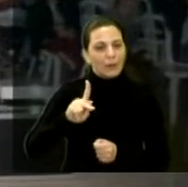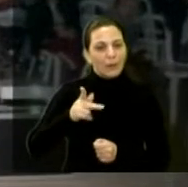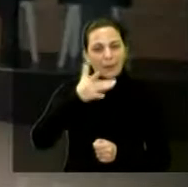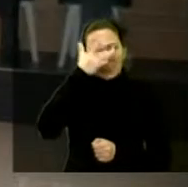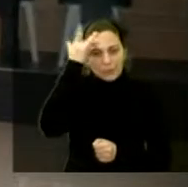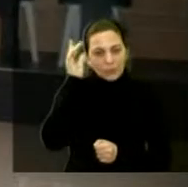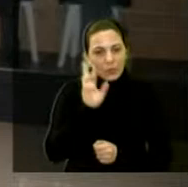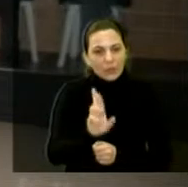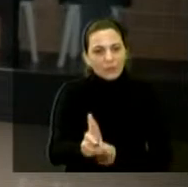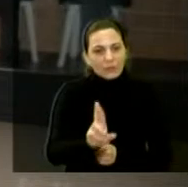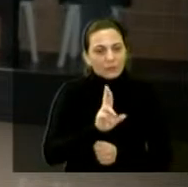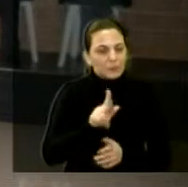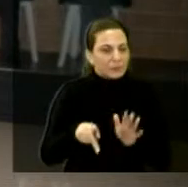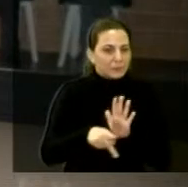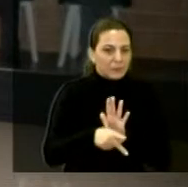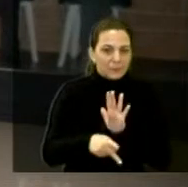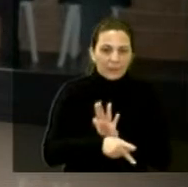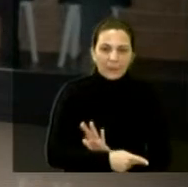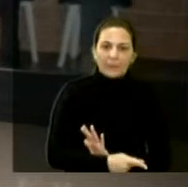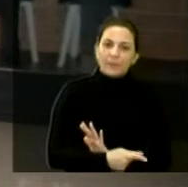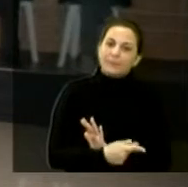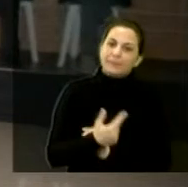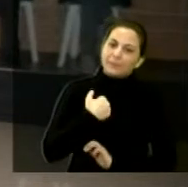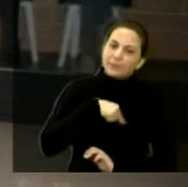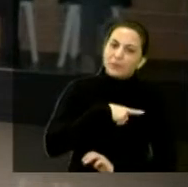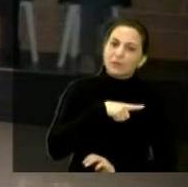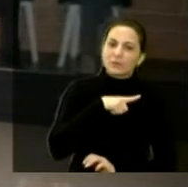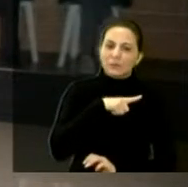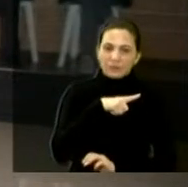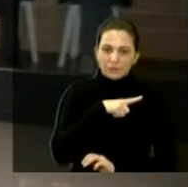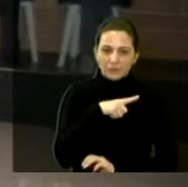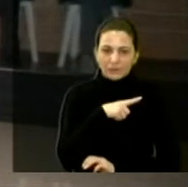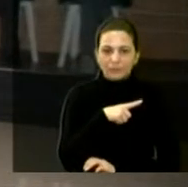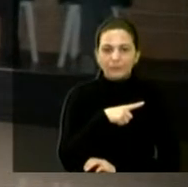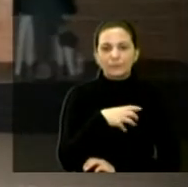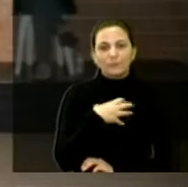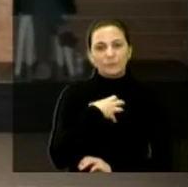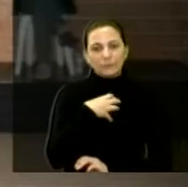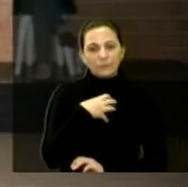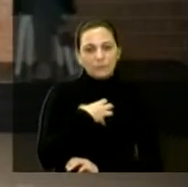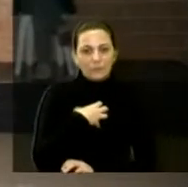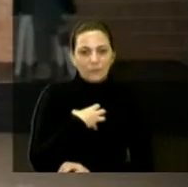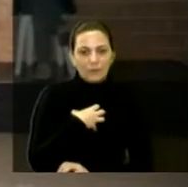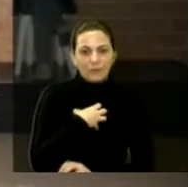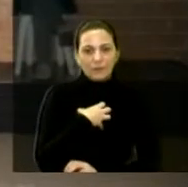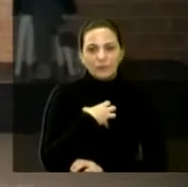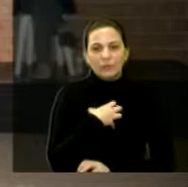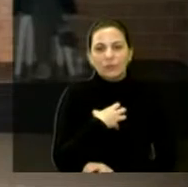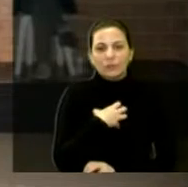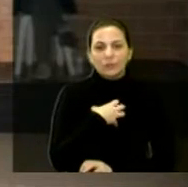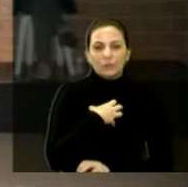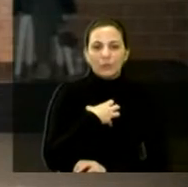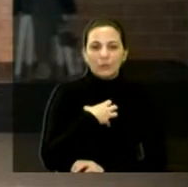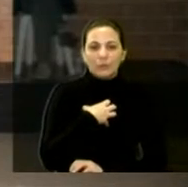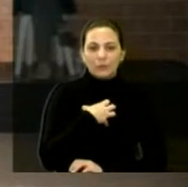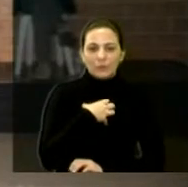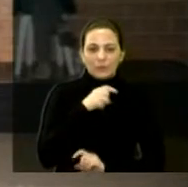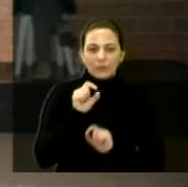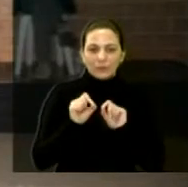responder. E nós teremos mais a go na engenharia aqui na rua.